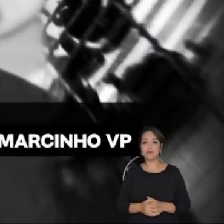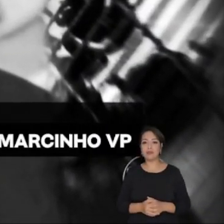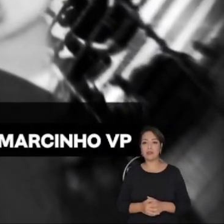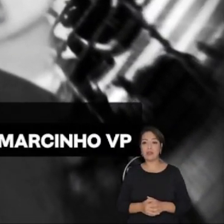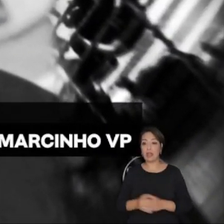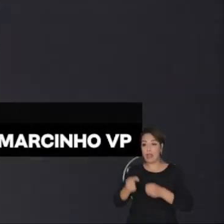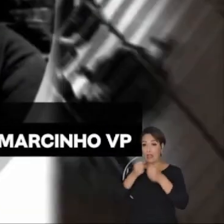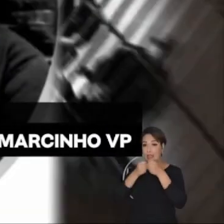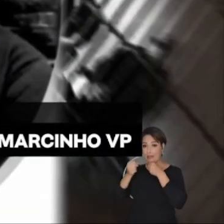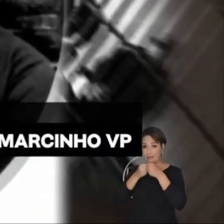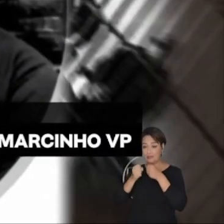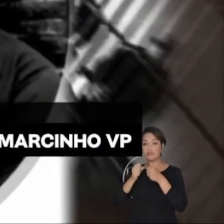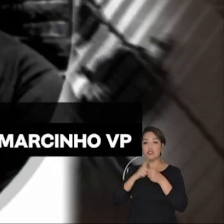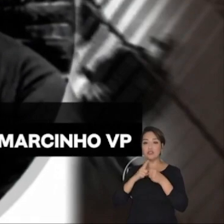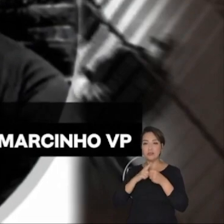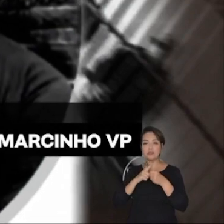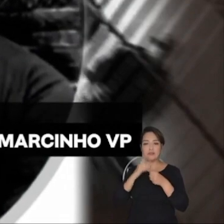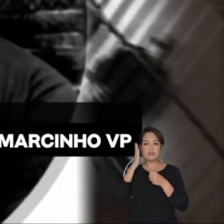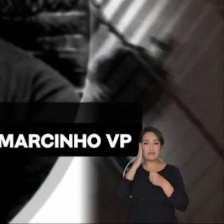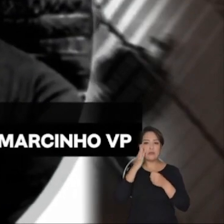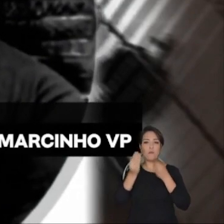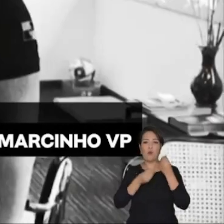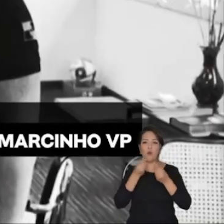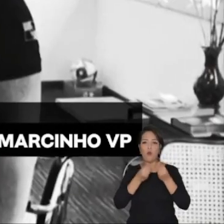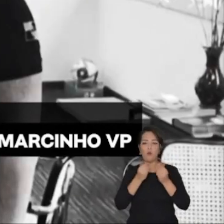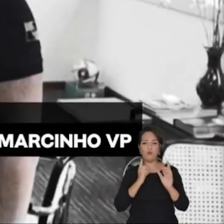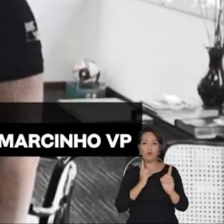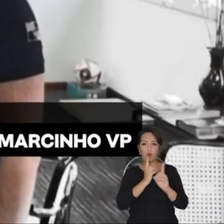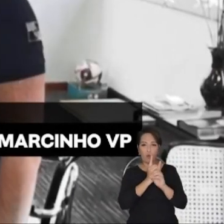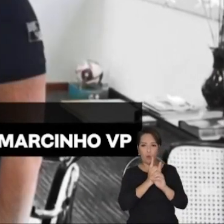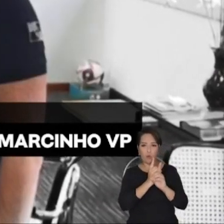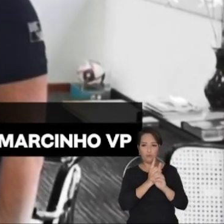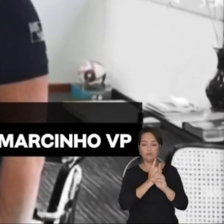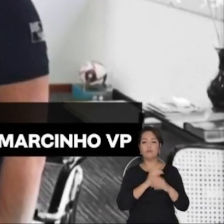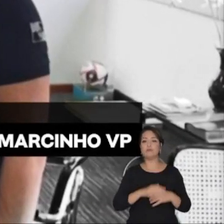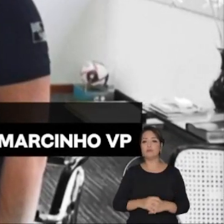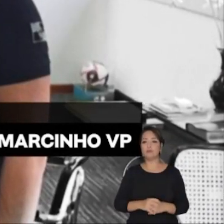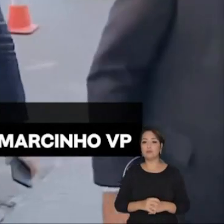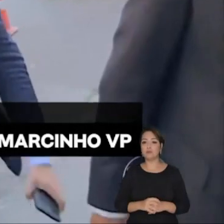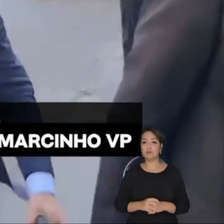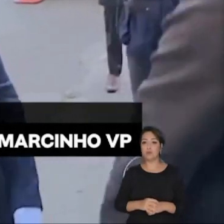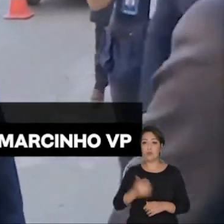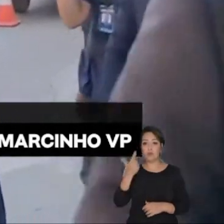agente do Estado, não um funcionário qualquer, um secretário.